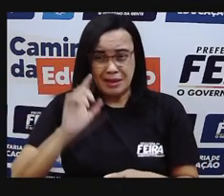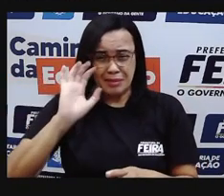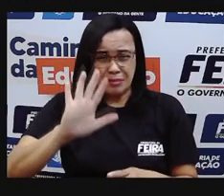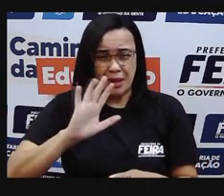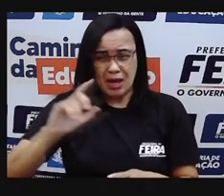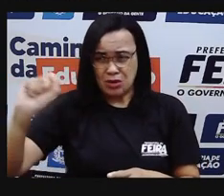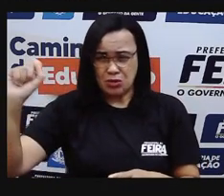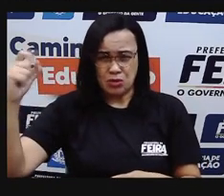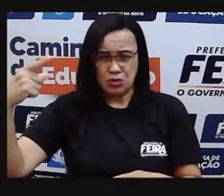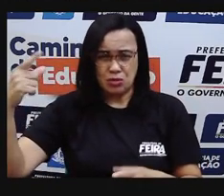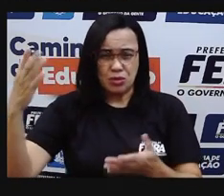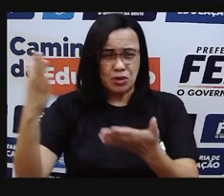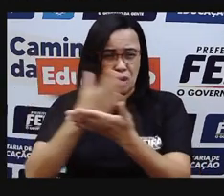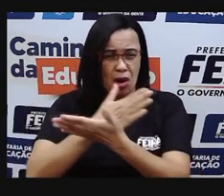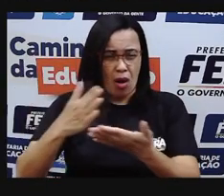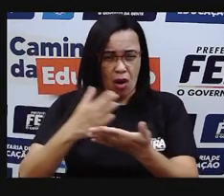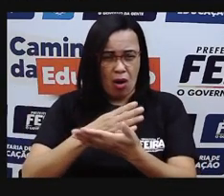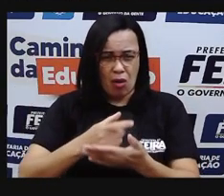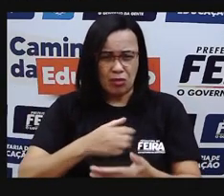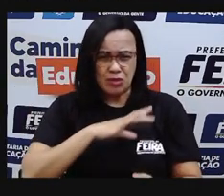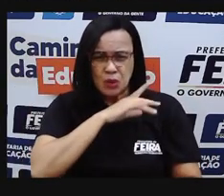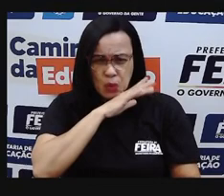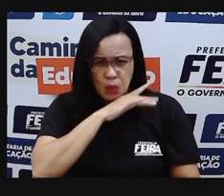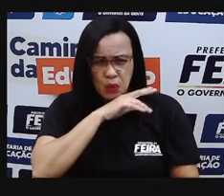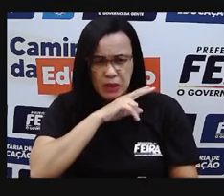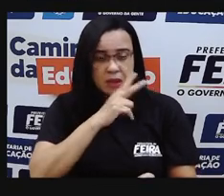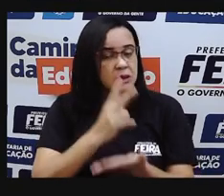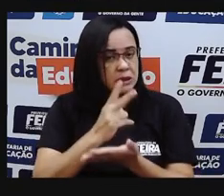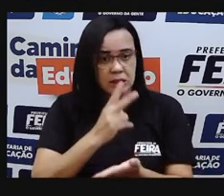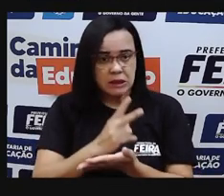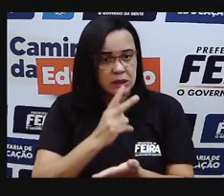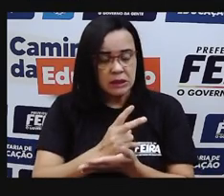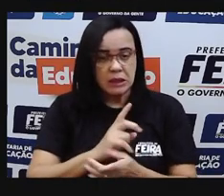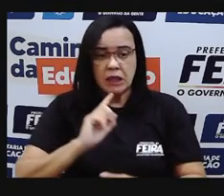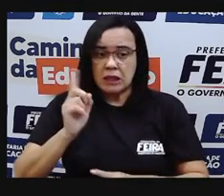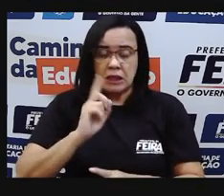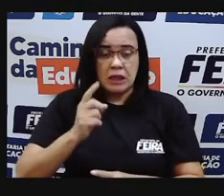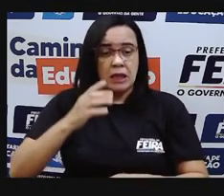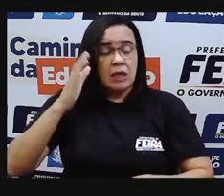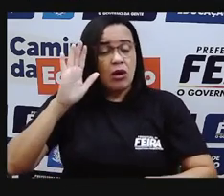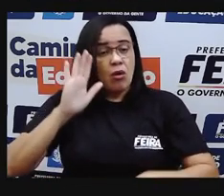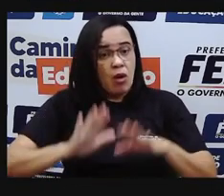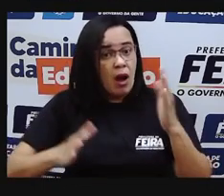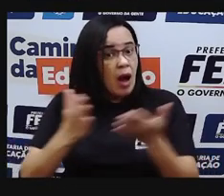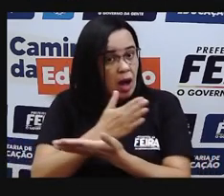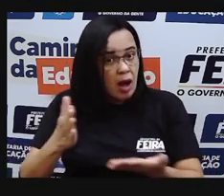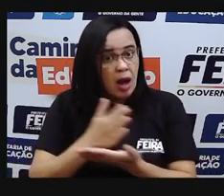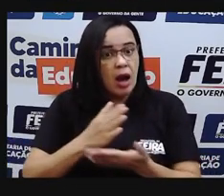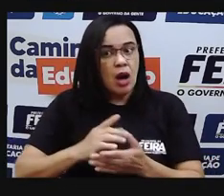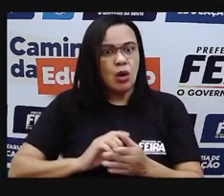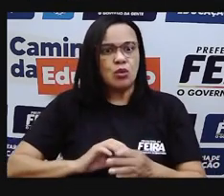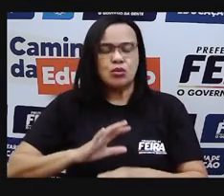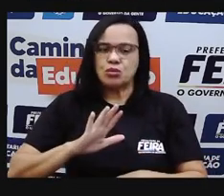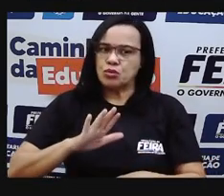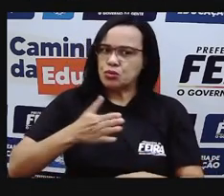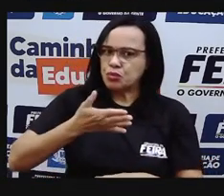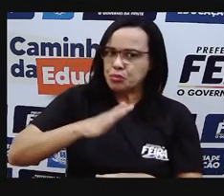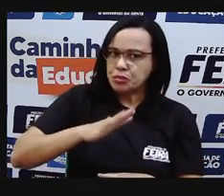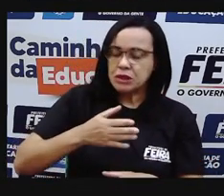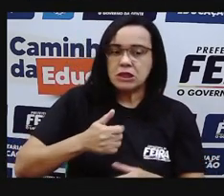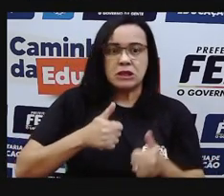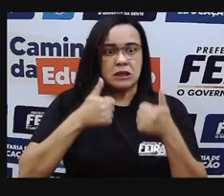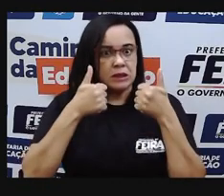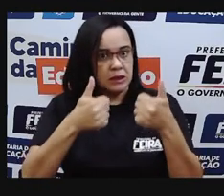É graças a eles que nós temos, né, uma temperatura também no nosso planeta, né, um